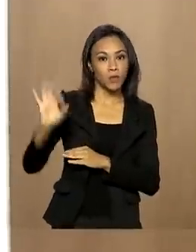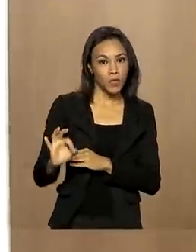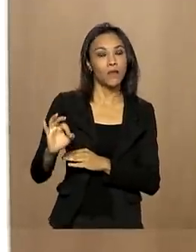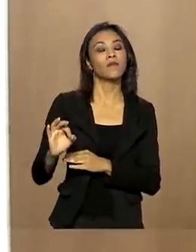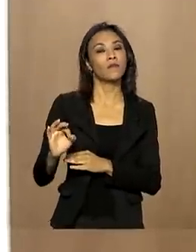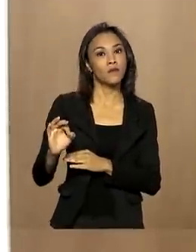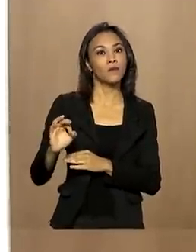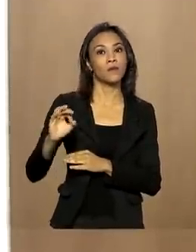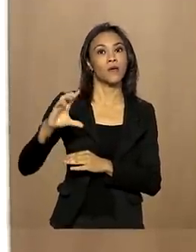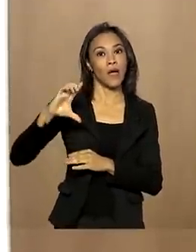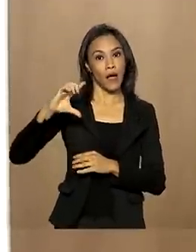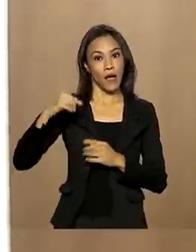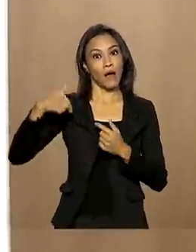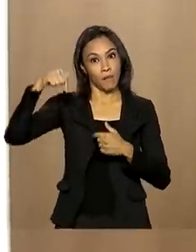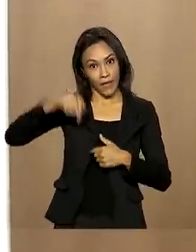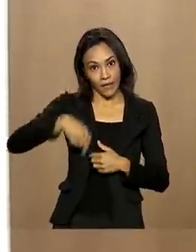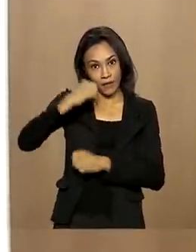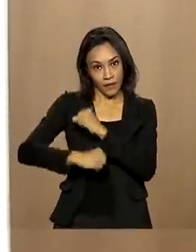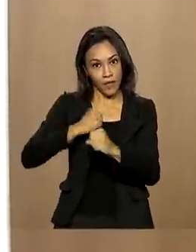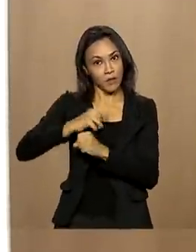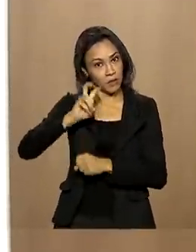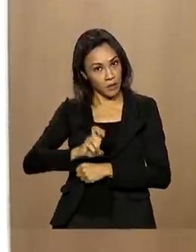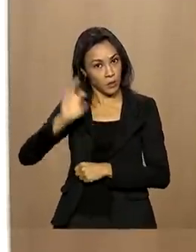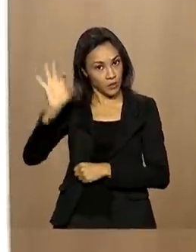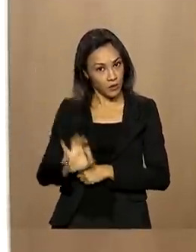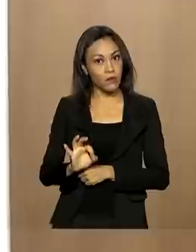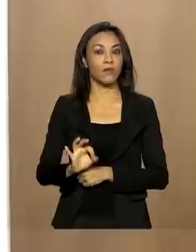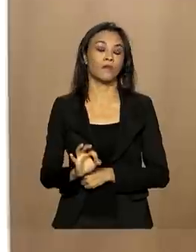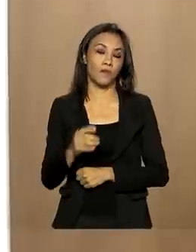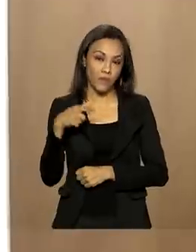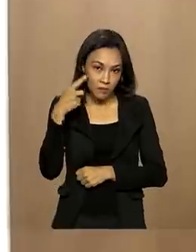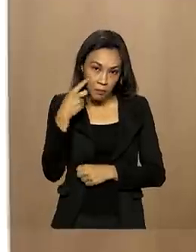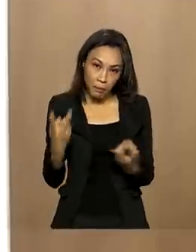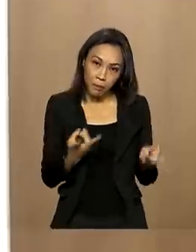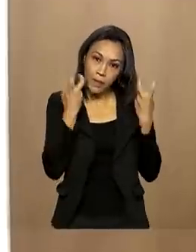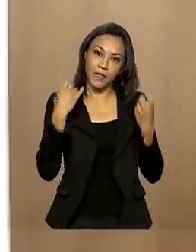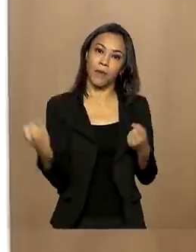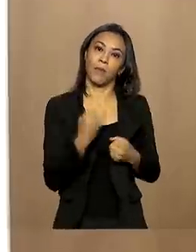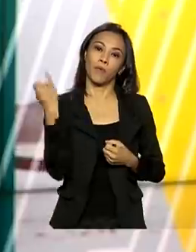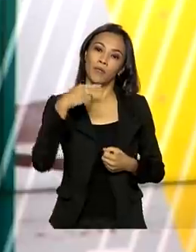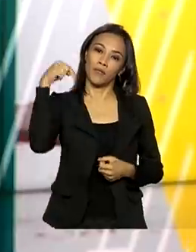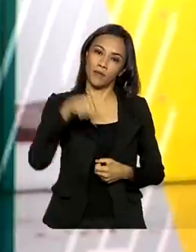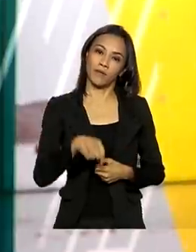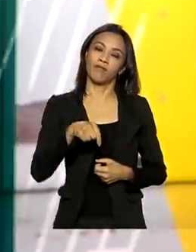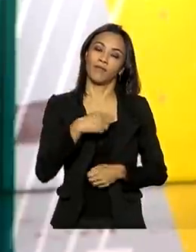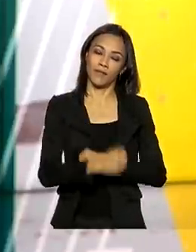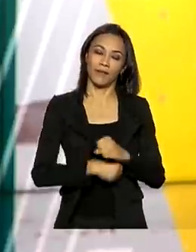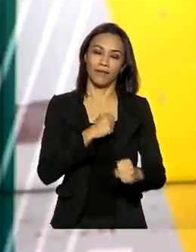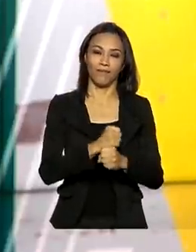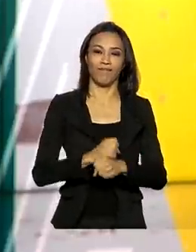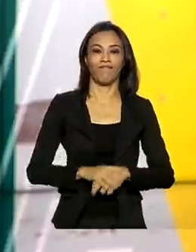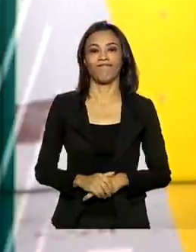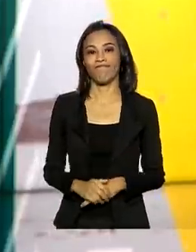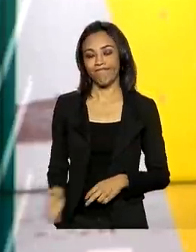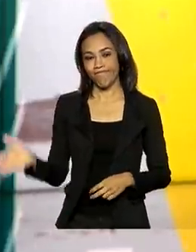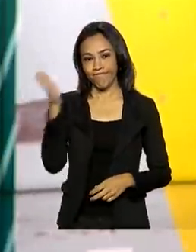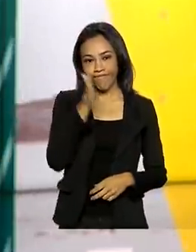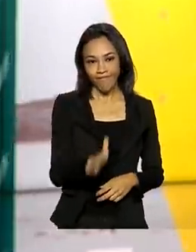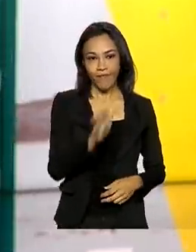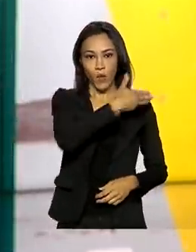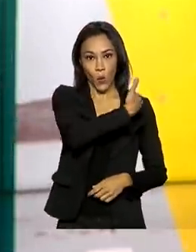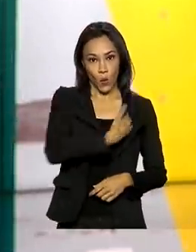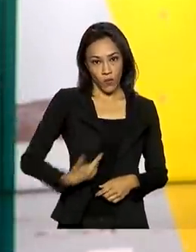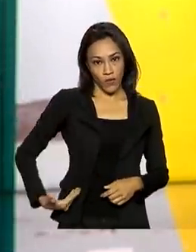para menos de 5% esse ano, a gente vai ver, então, a importância dos resultados desse ano. O governo lançou em